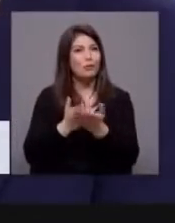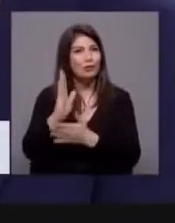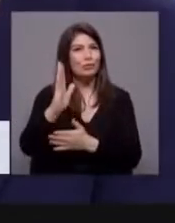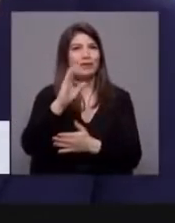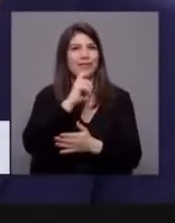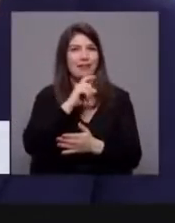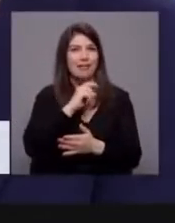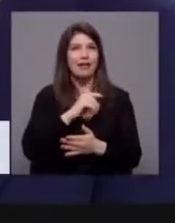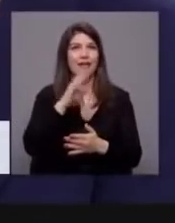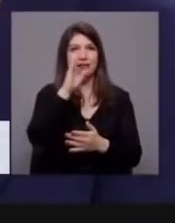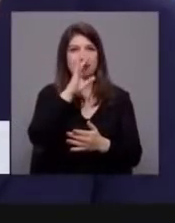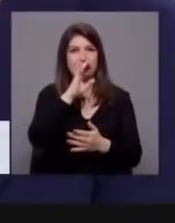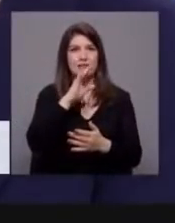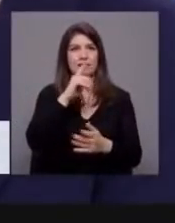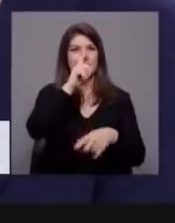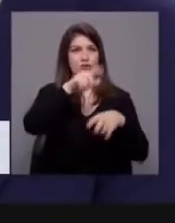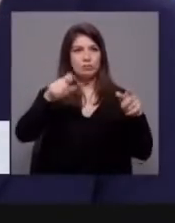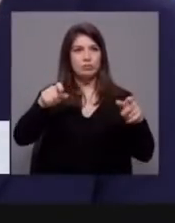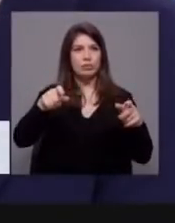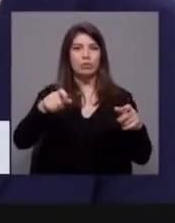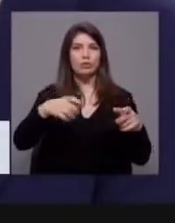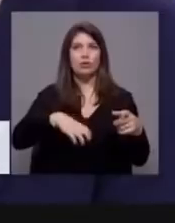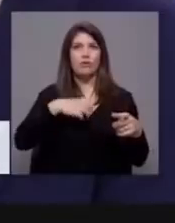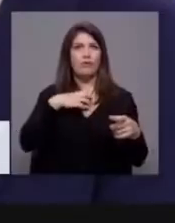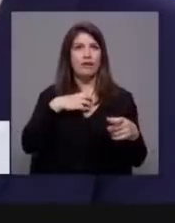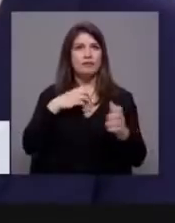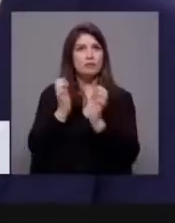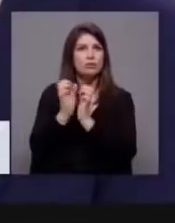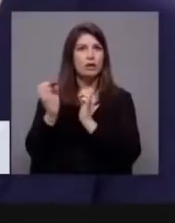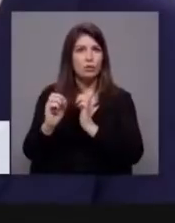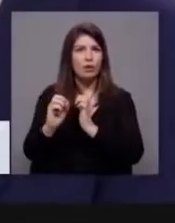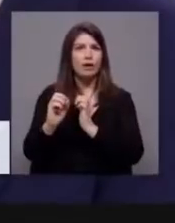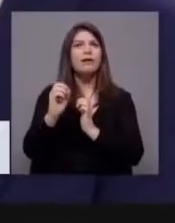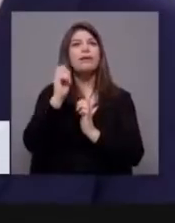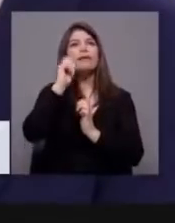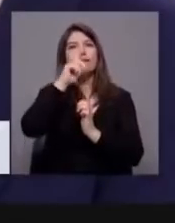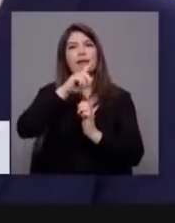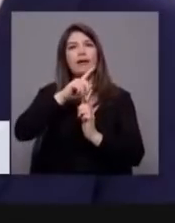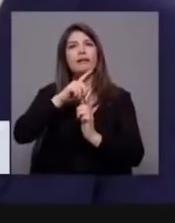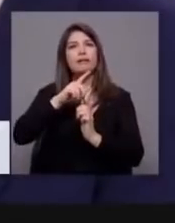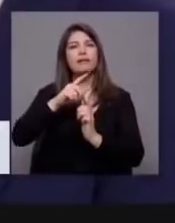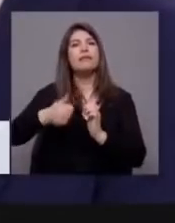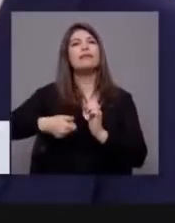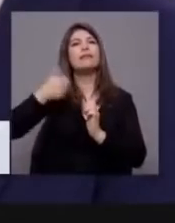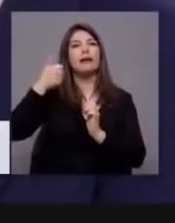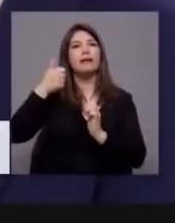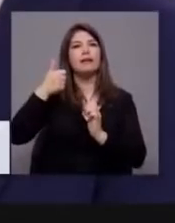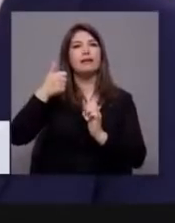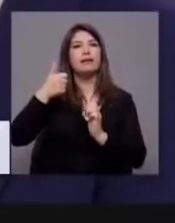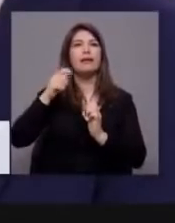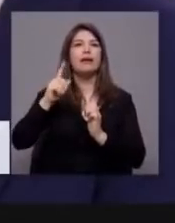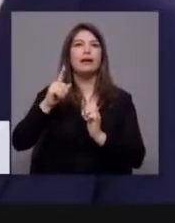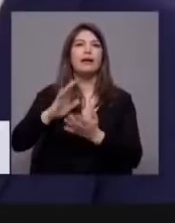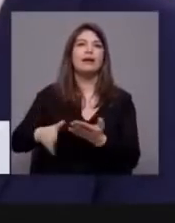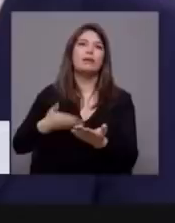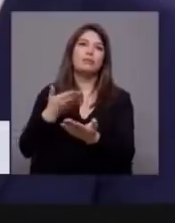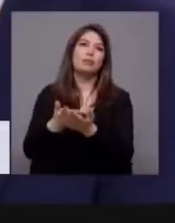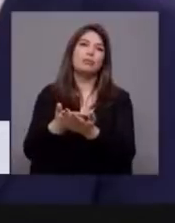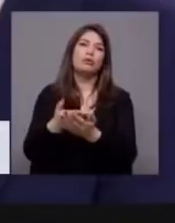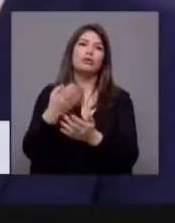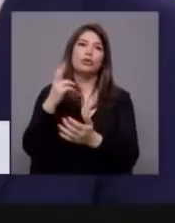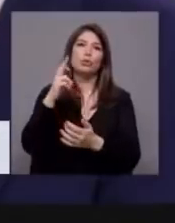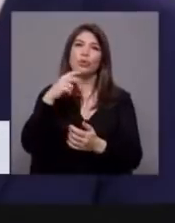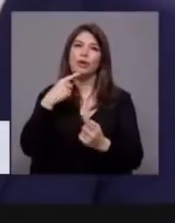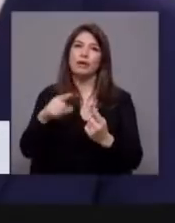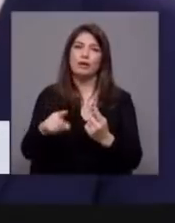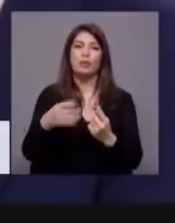Porque se nós minarmos a confiança dos cidadãos no futuro da segurança social, sabe quem ganha? Quem ganha é a maioria direita. Quem ganha é a proposta de Rui Rio,